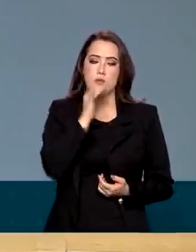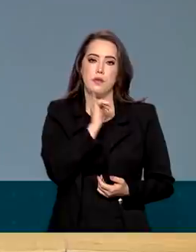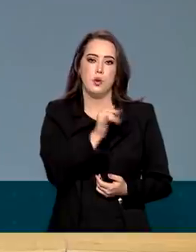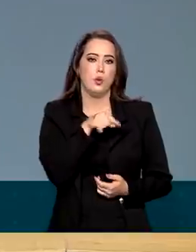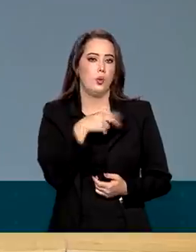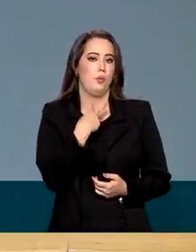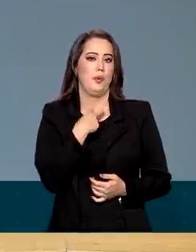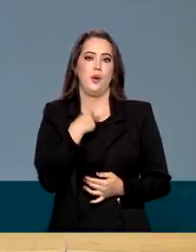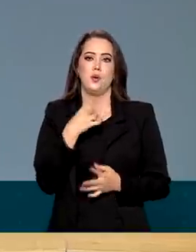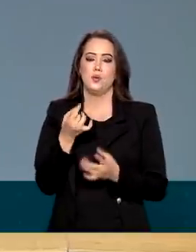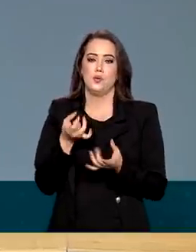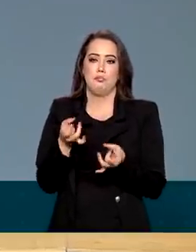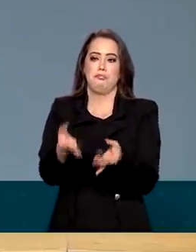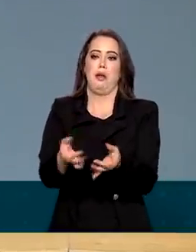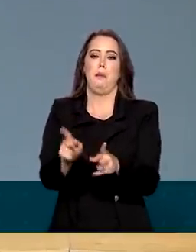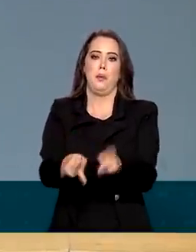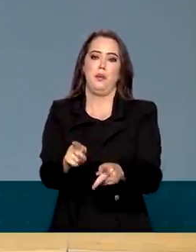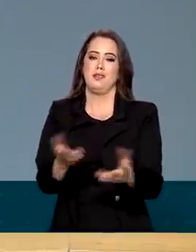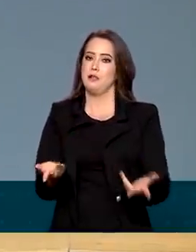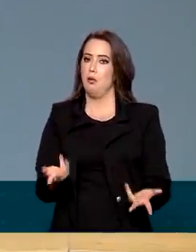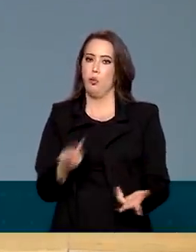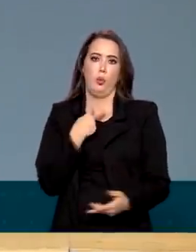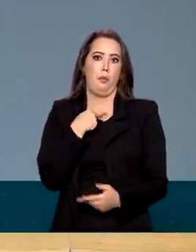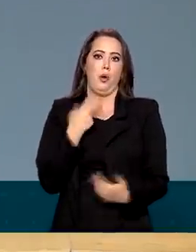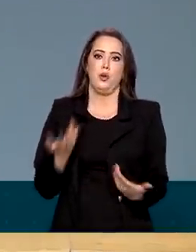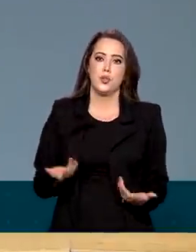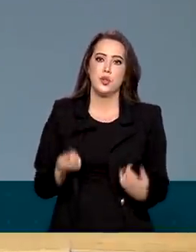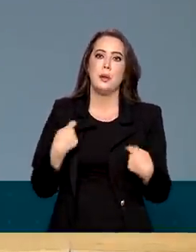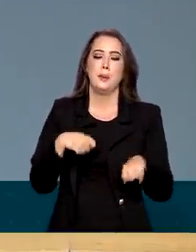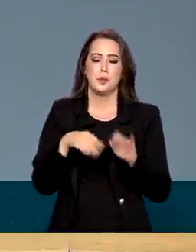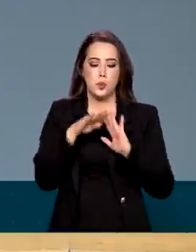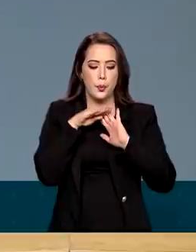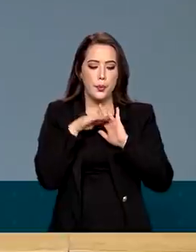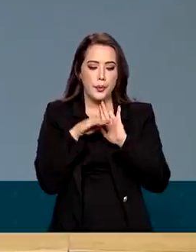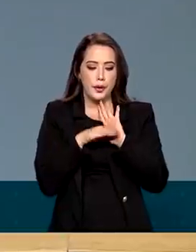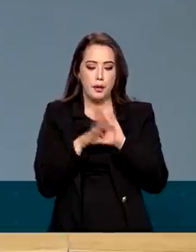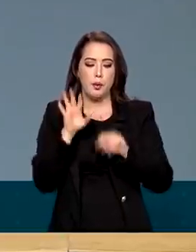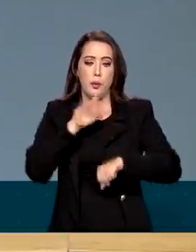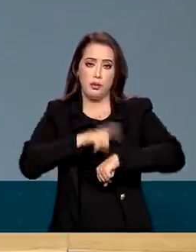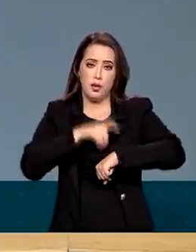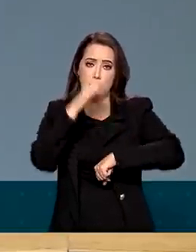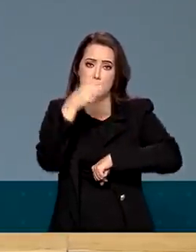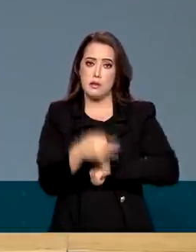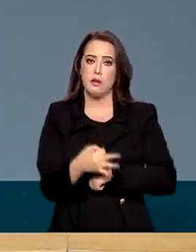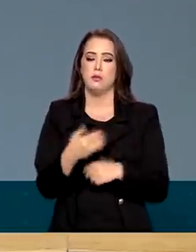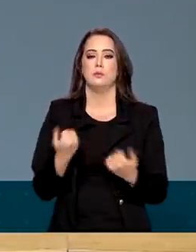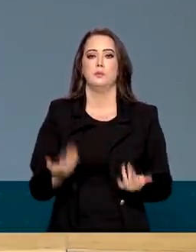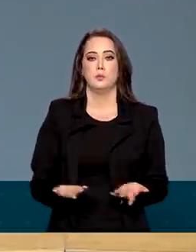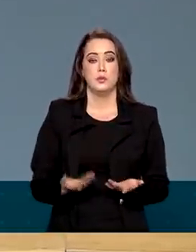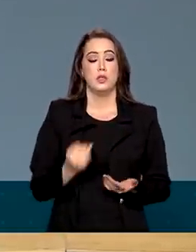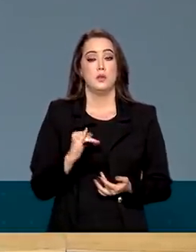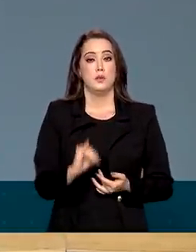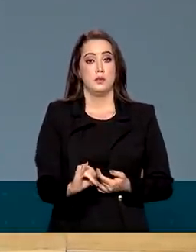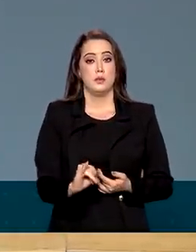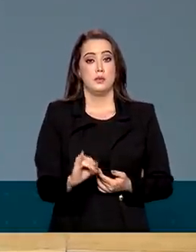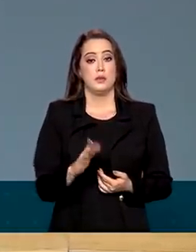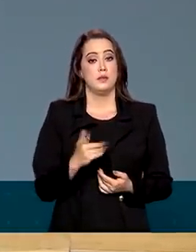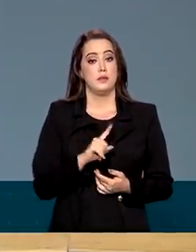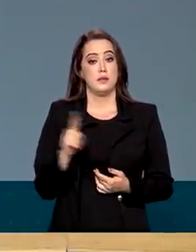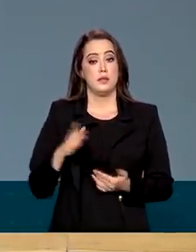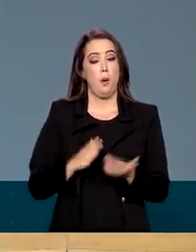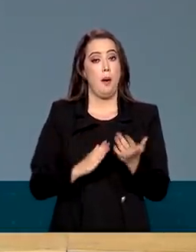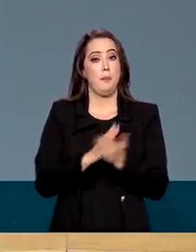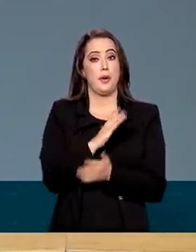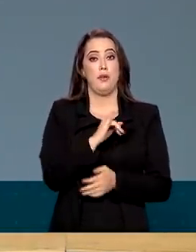Eu vou ter que fazer um programa temporário. Então, quando você não aprova o